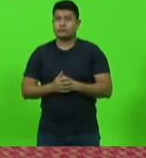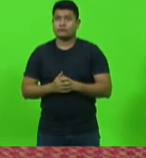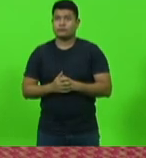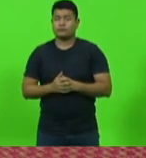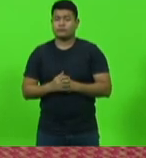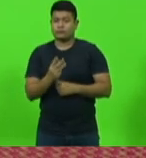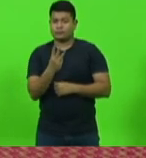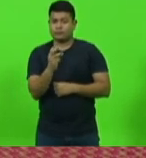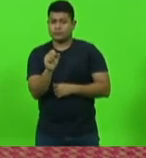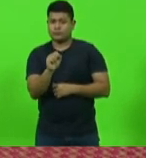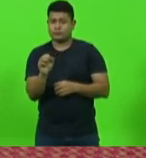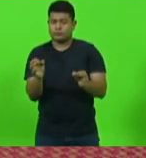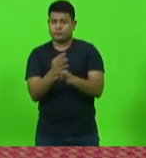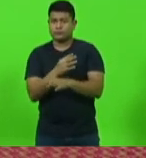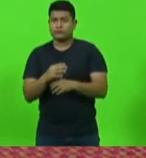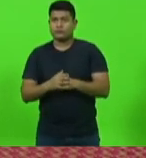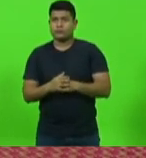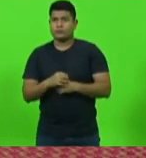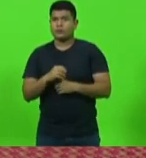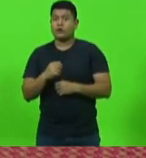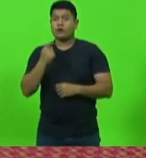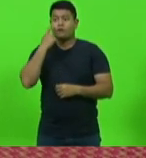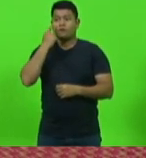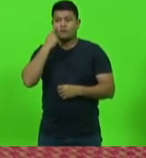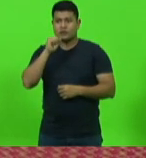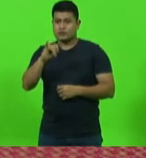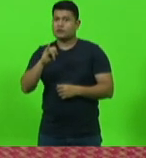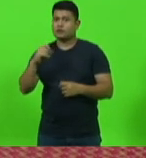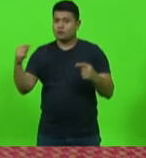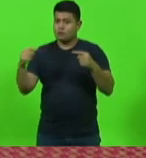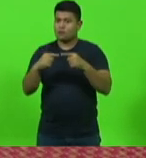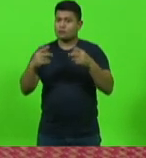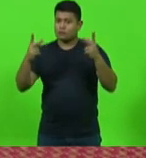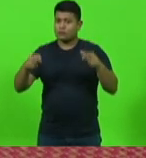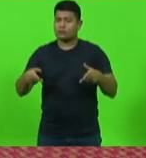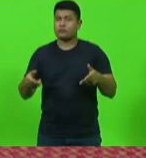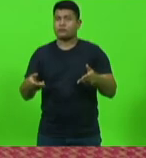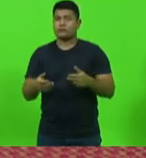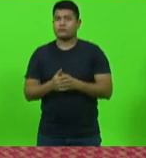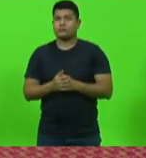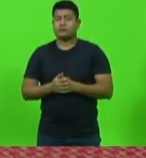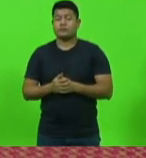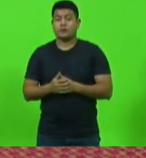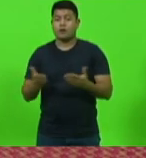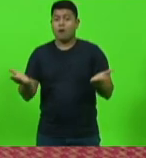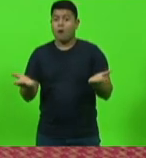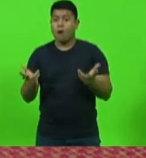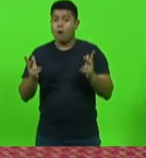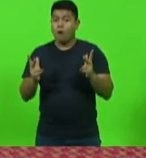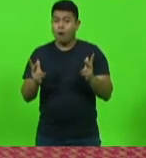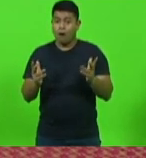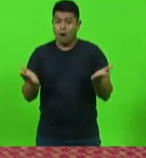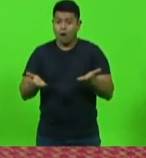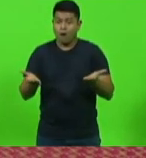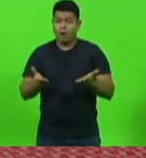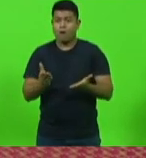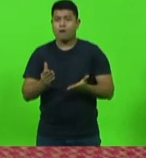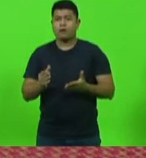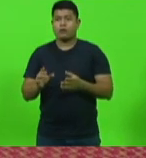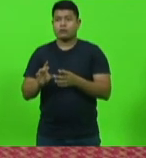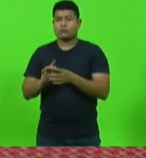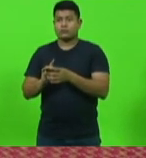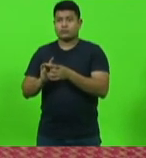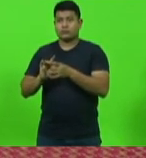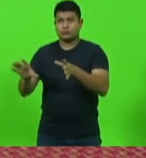30 segundos, deputado. Vamos ver se o trato vai ser exatamente esse, que está sendo dispensado para a segurança hoje e que não é normal da